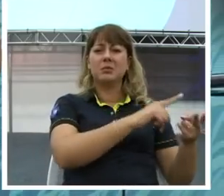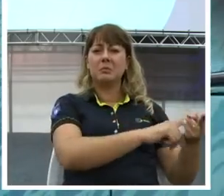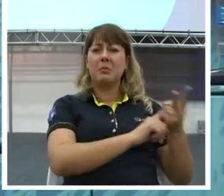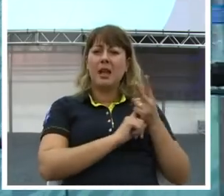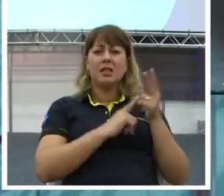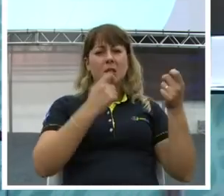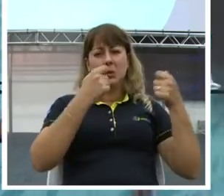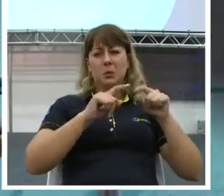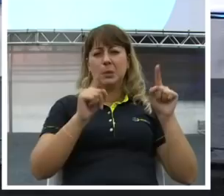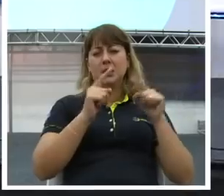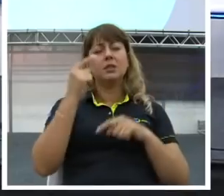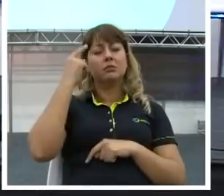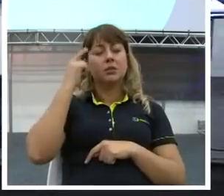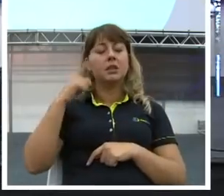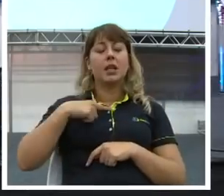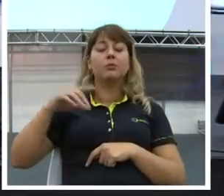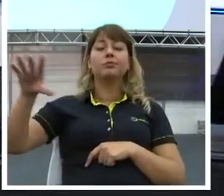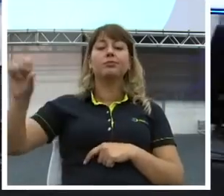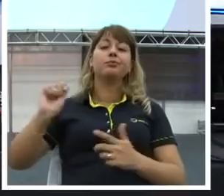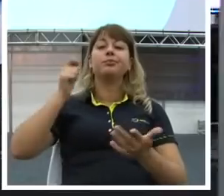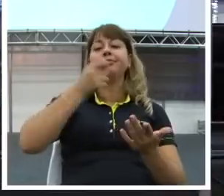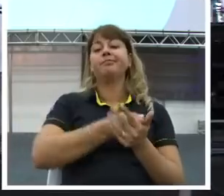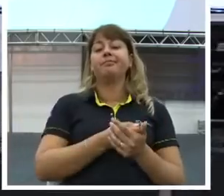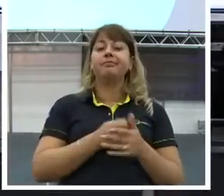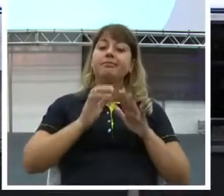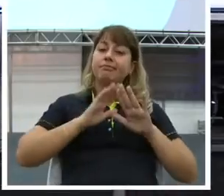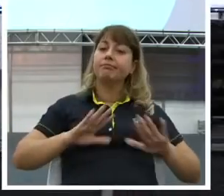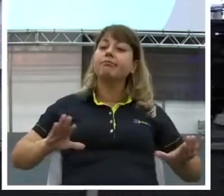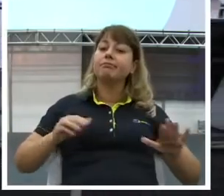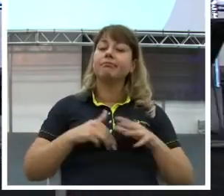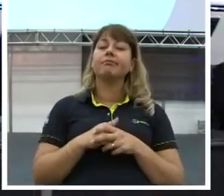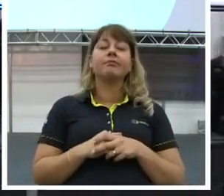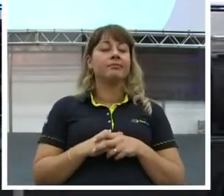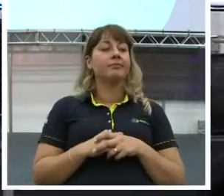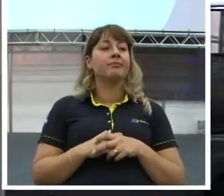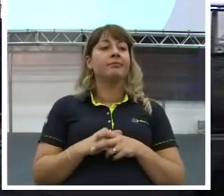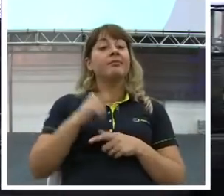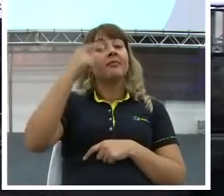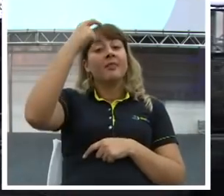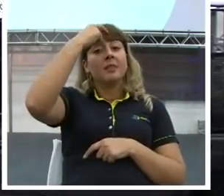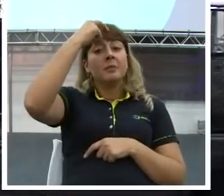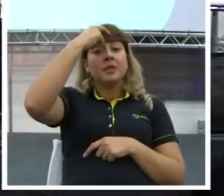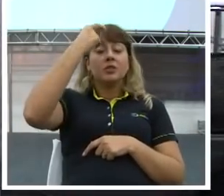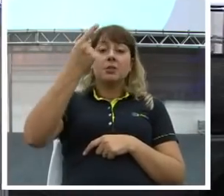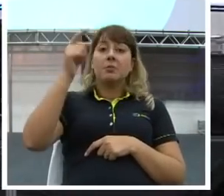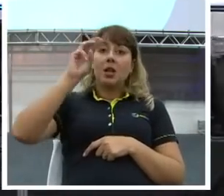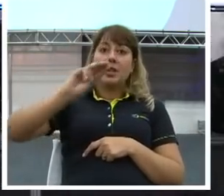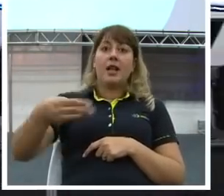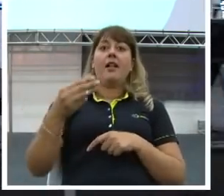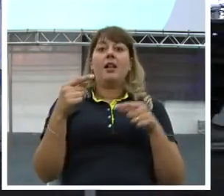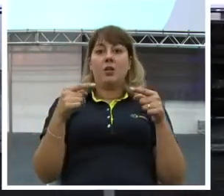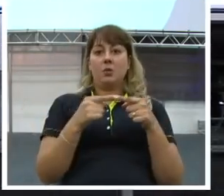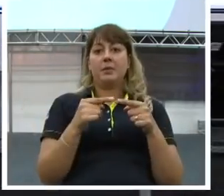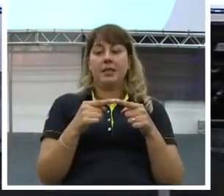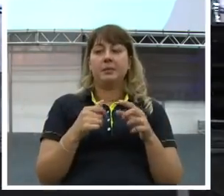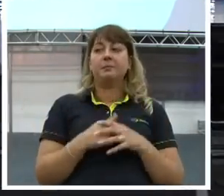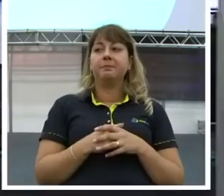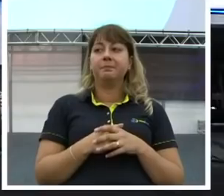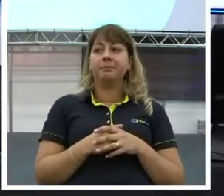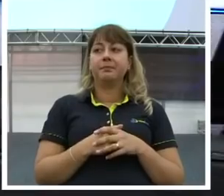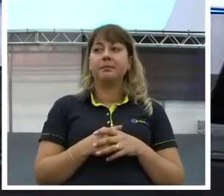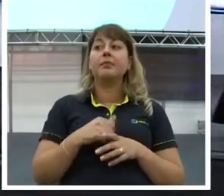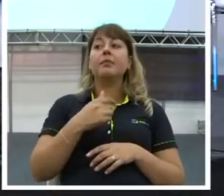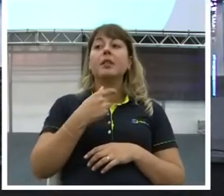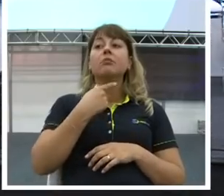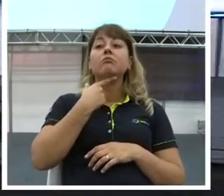virar uma bola de neve. Isso te dá conforto. Isso está ligado à mente milionária. E aí você que quer ganhar